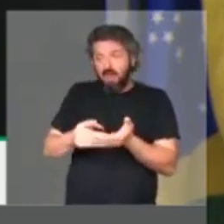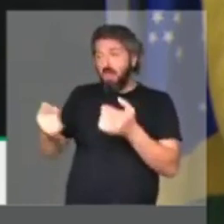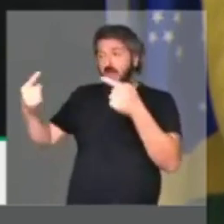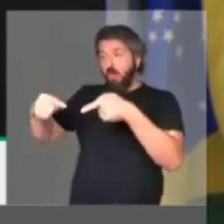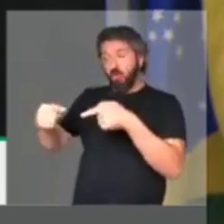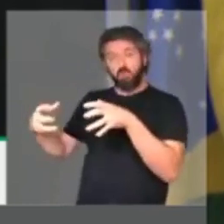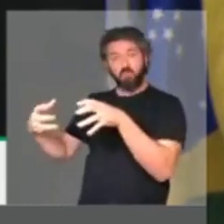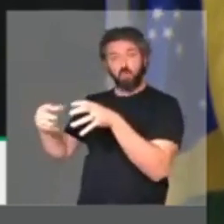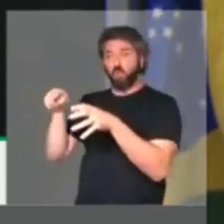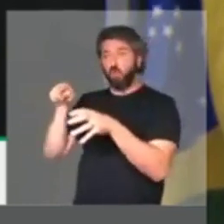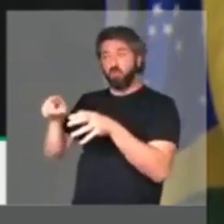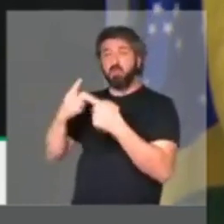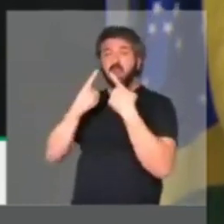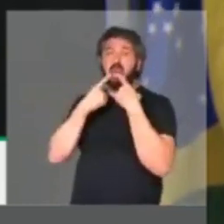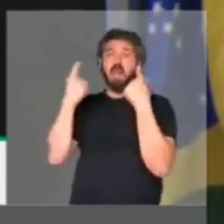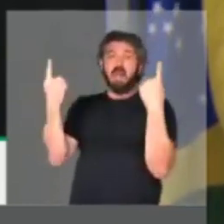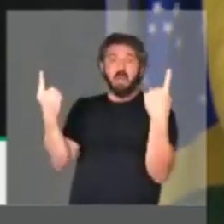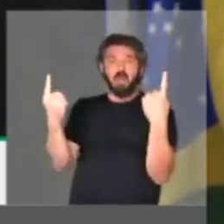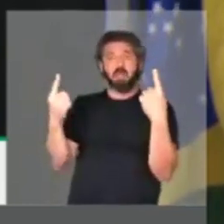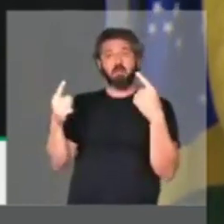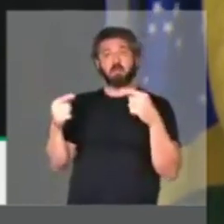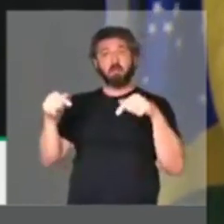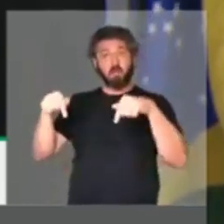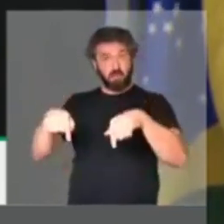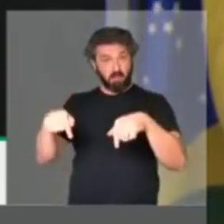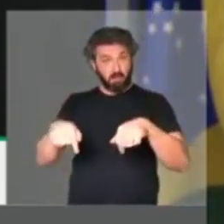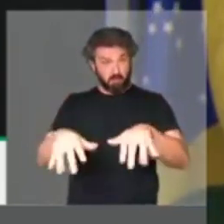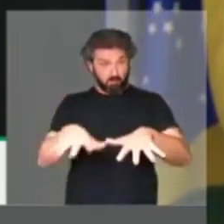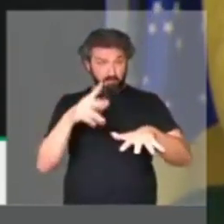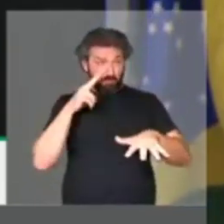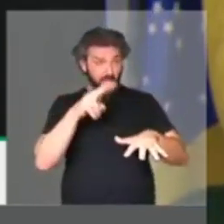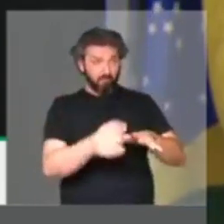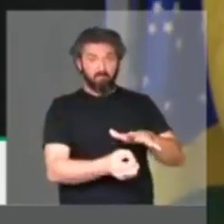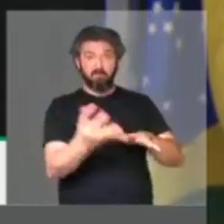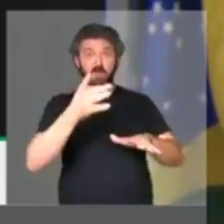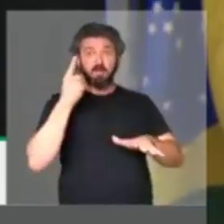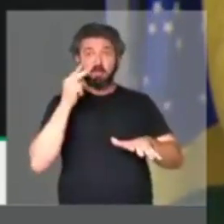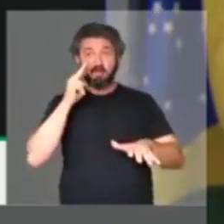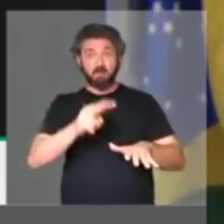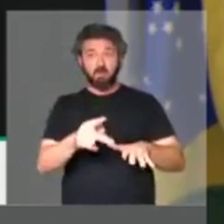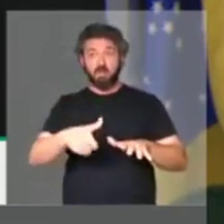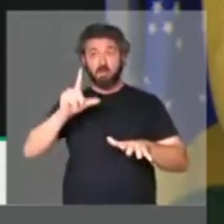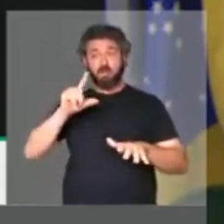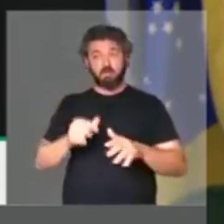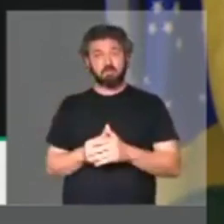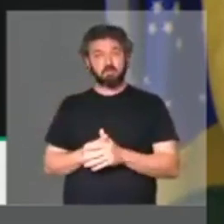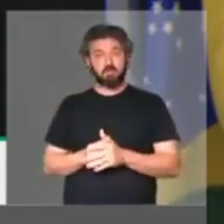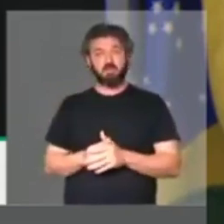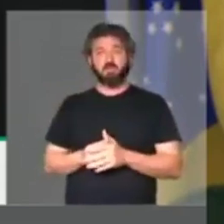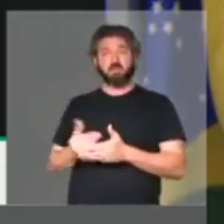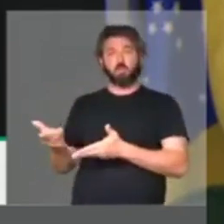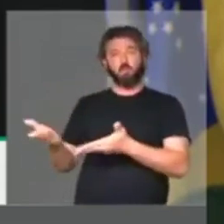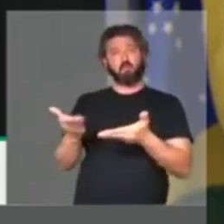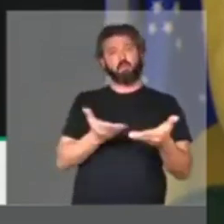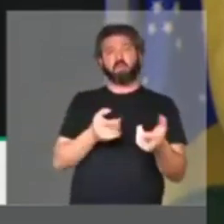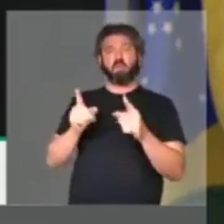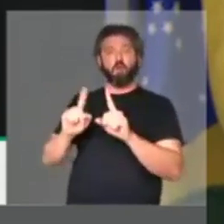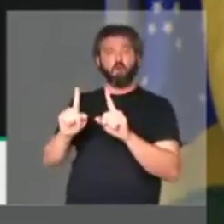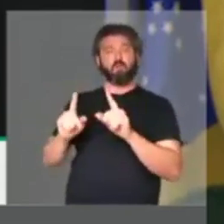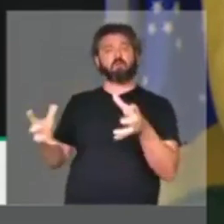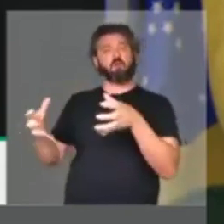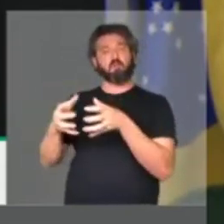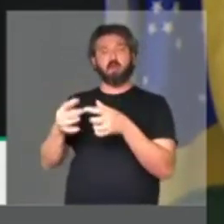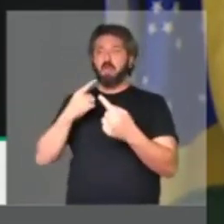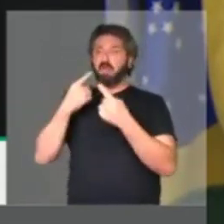A oposição reclamando, inclusive aqui no plenário, diversos deputados que me antecederam, que não foram convidados para uma